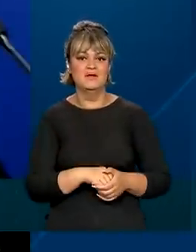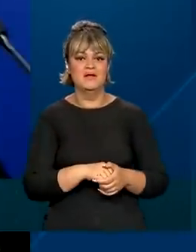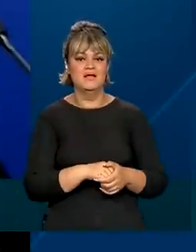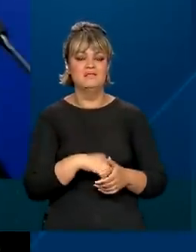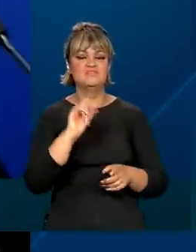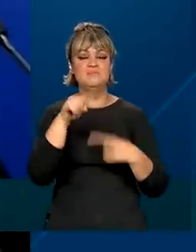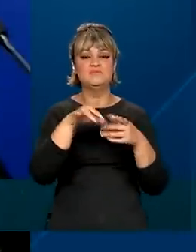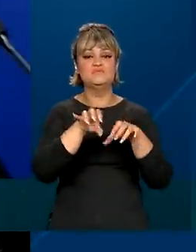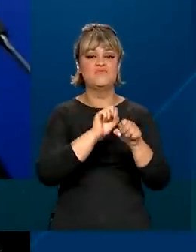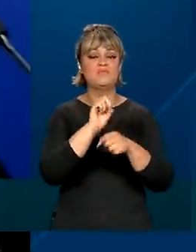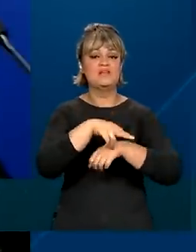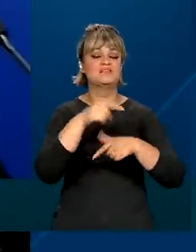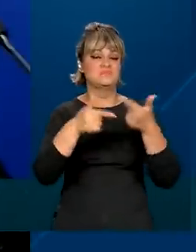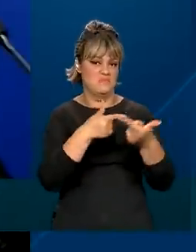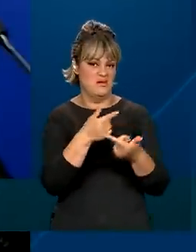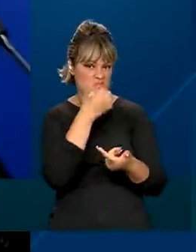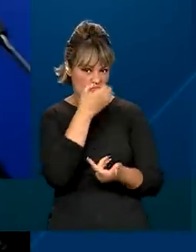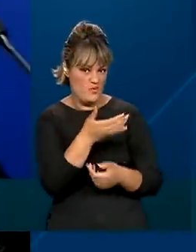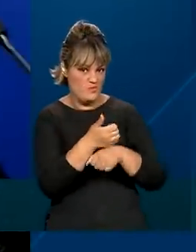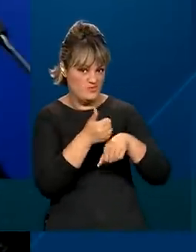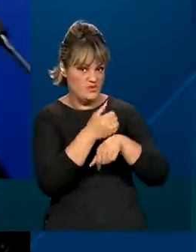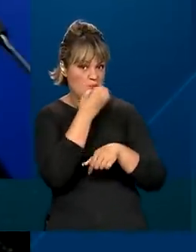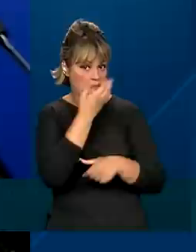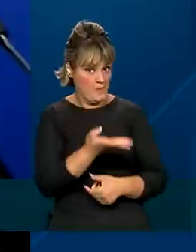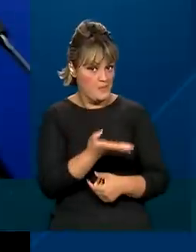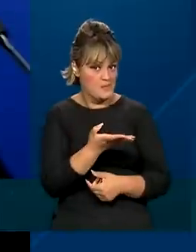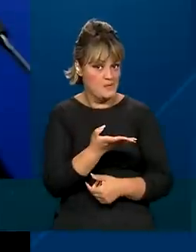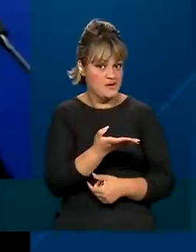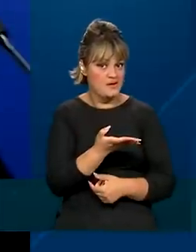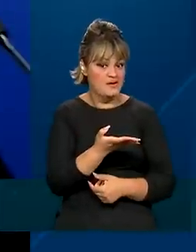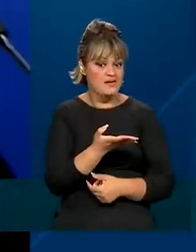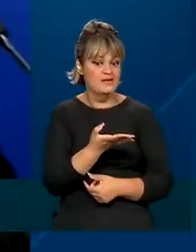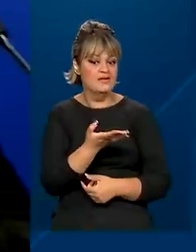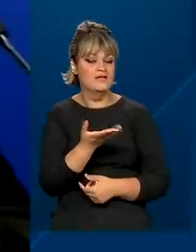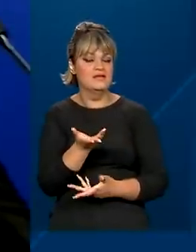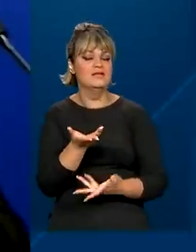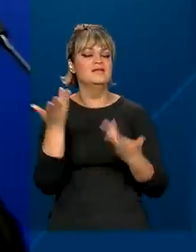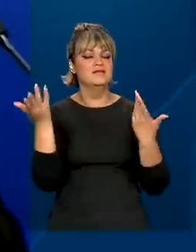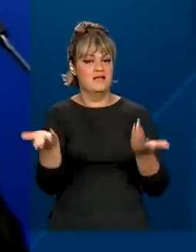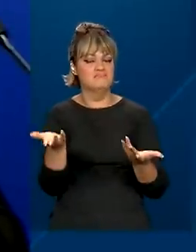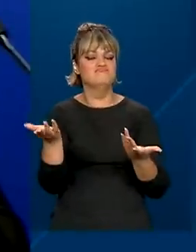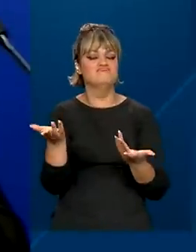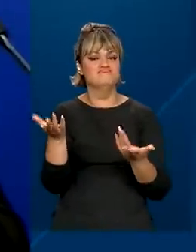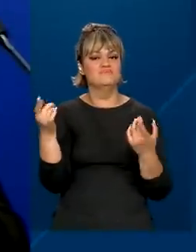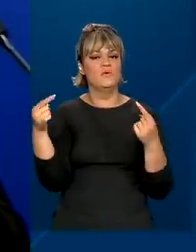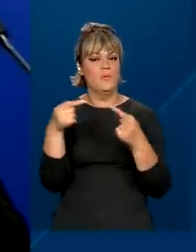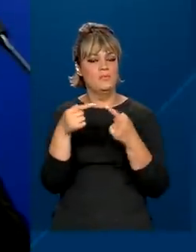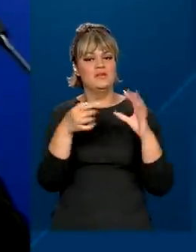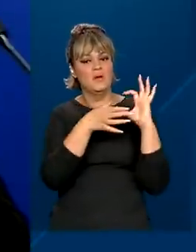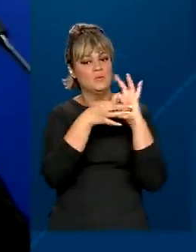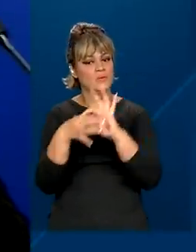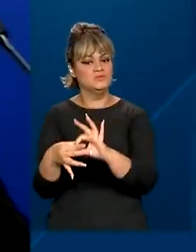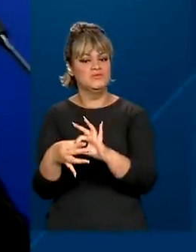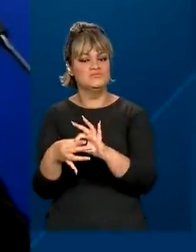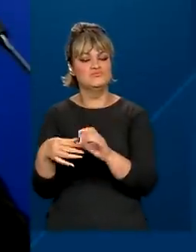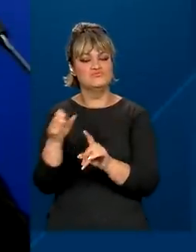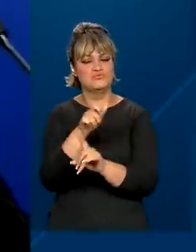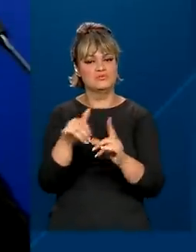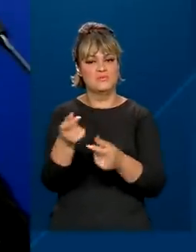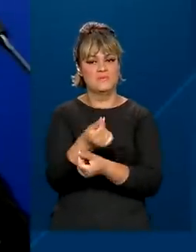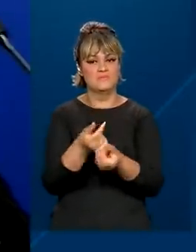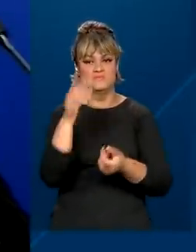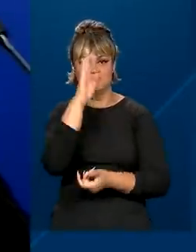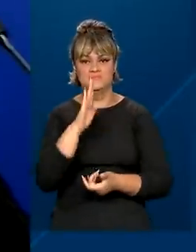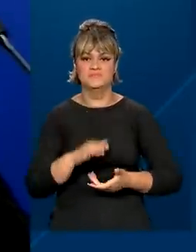e que venha a fazer parte do contexto social e